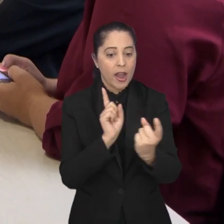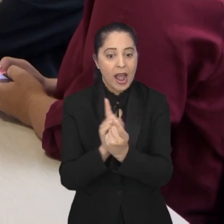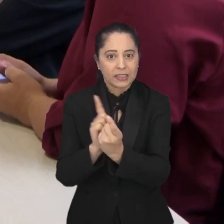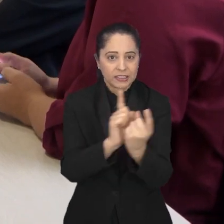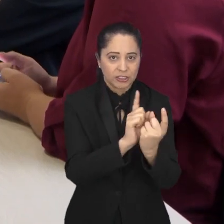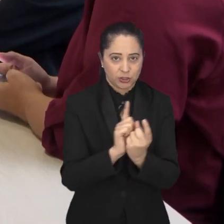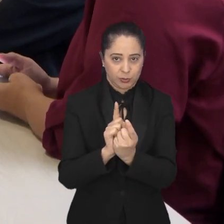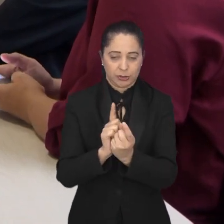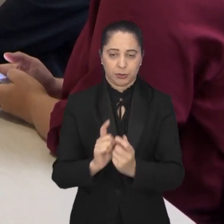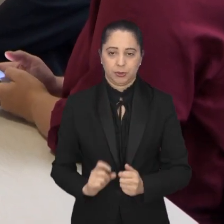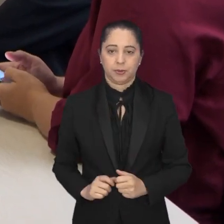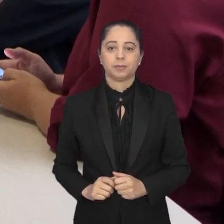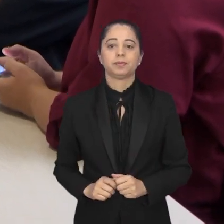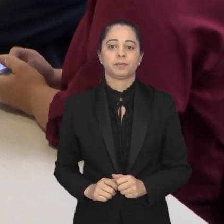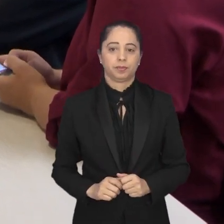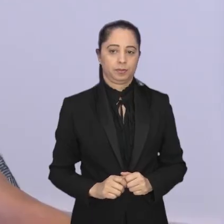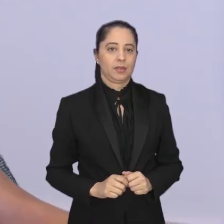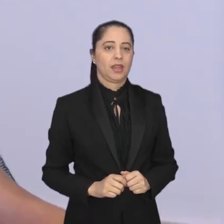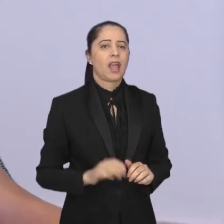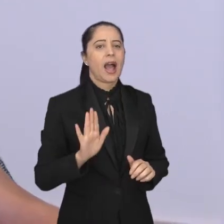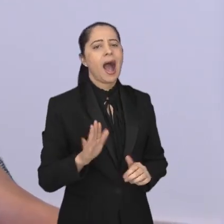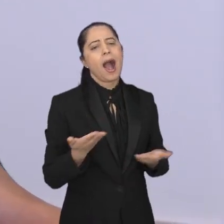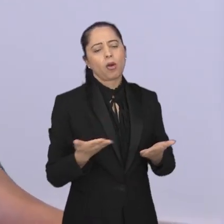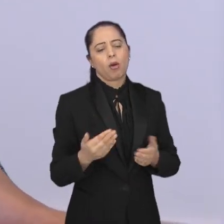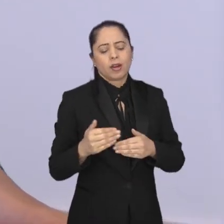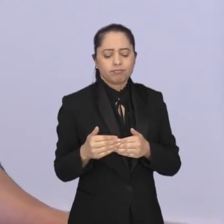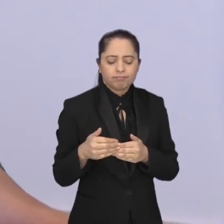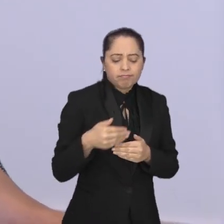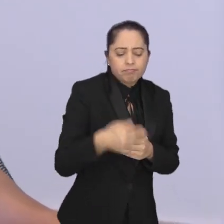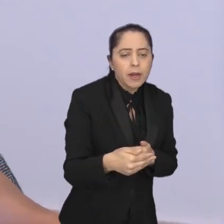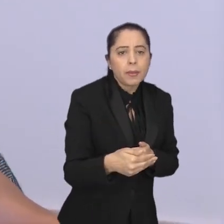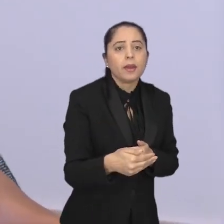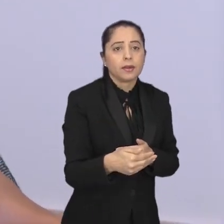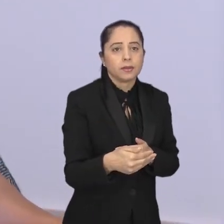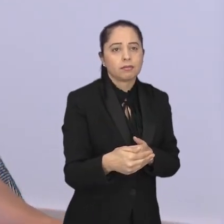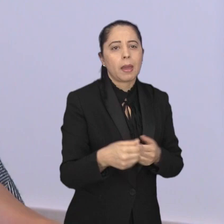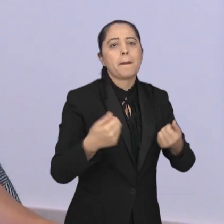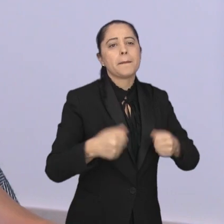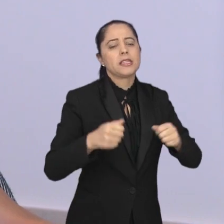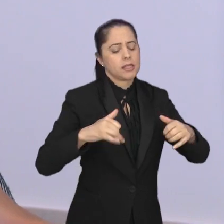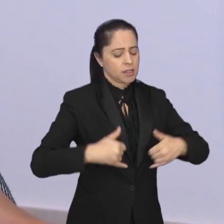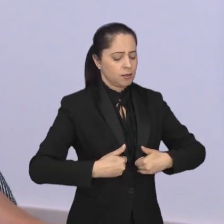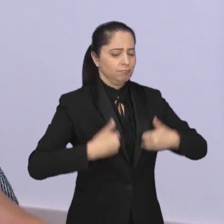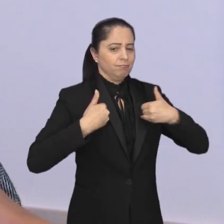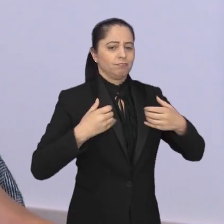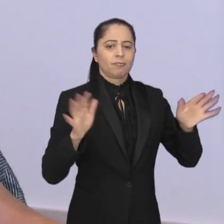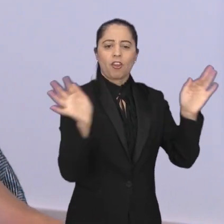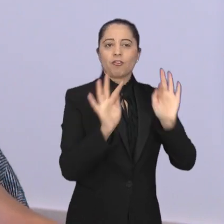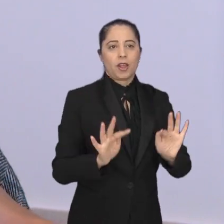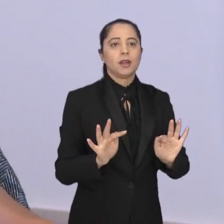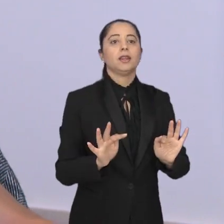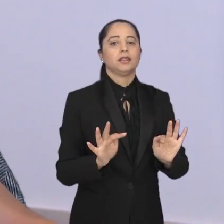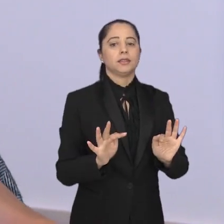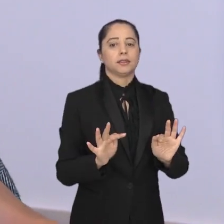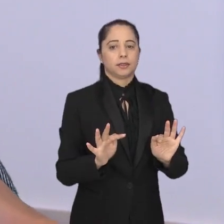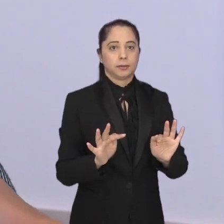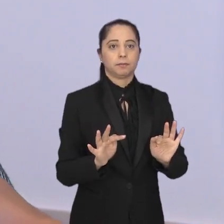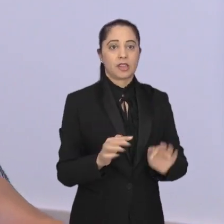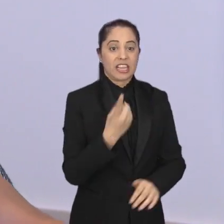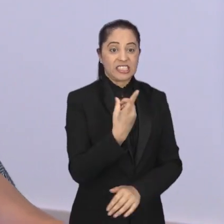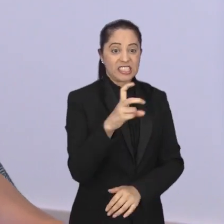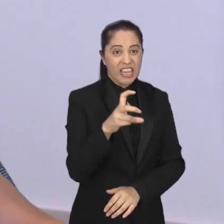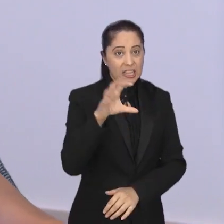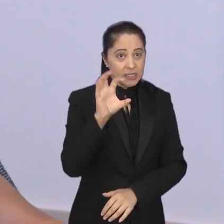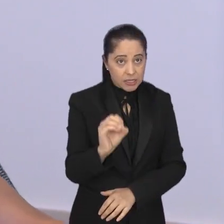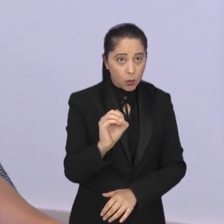trabalho de acolhimento aos autistas. É um primeiro passo e a gente tem que celebrar. Eu garanto a você que